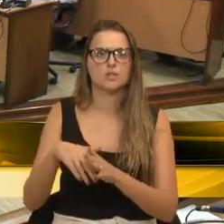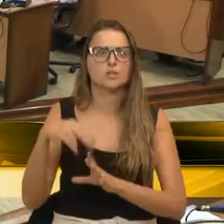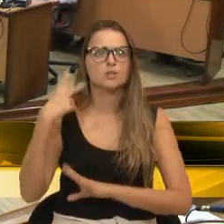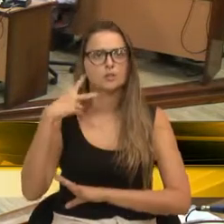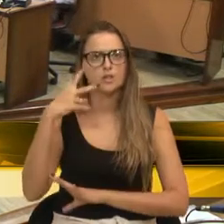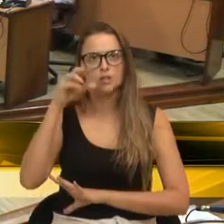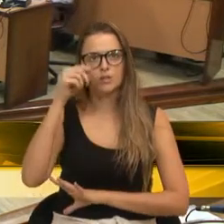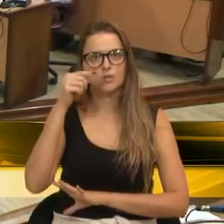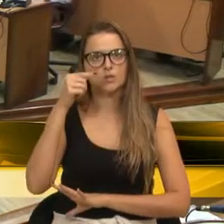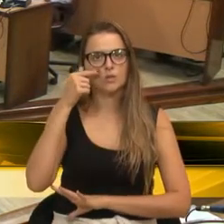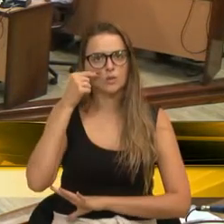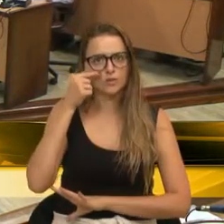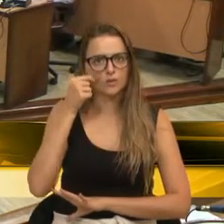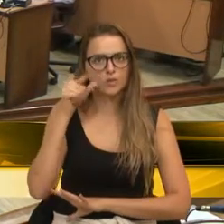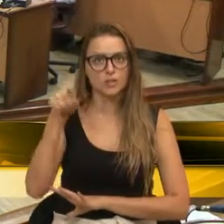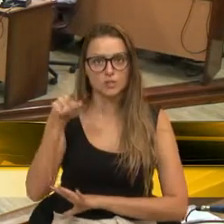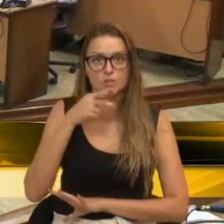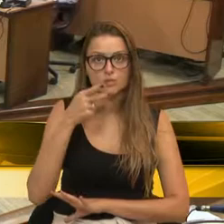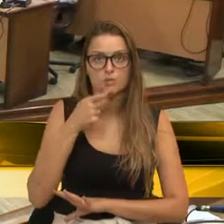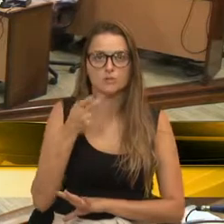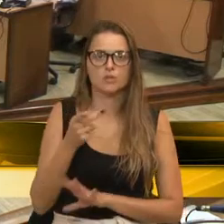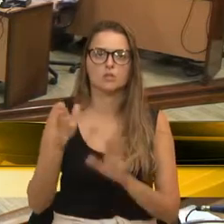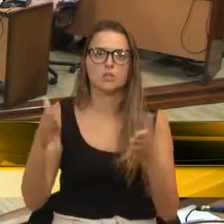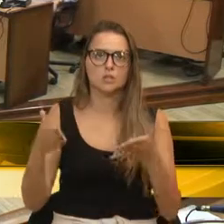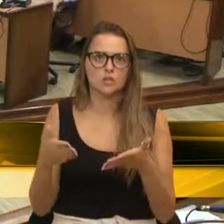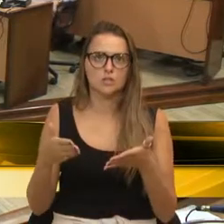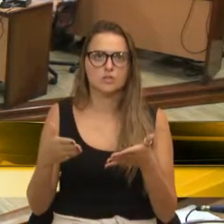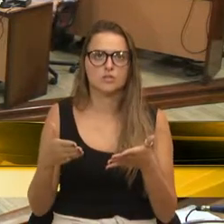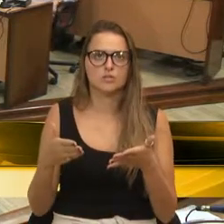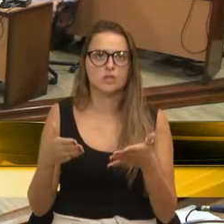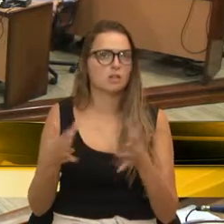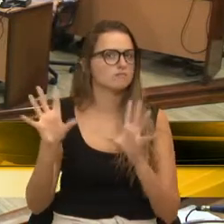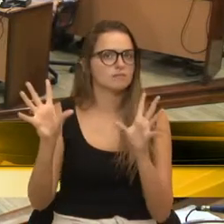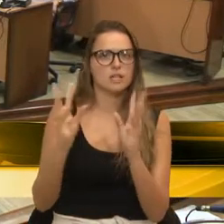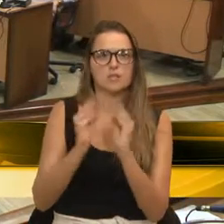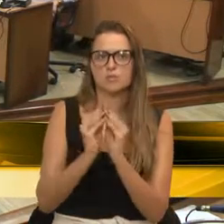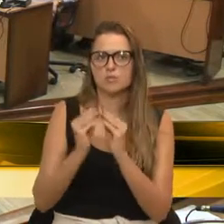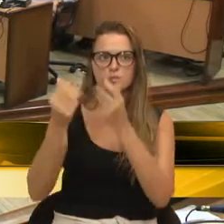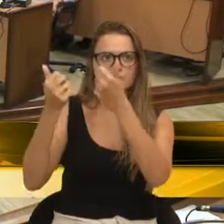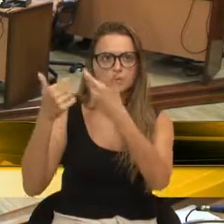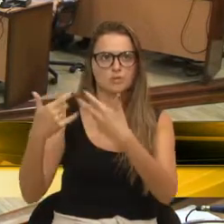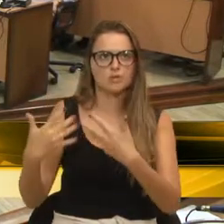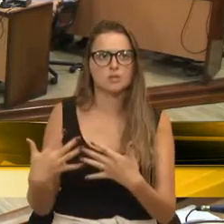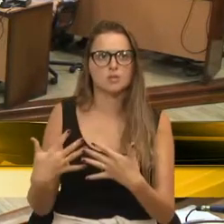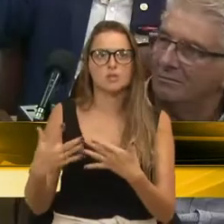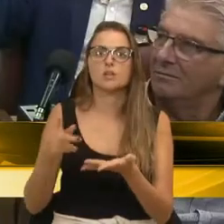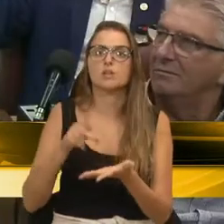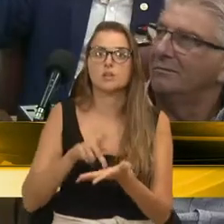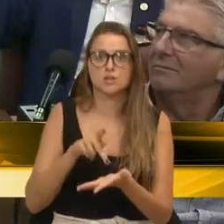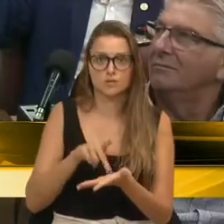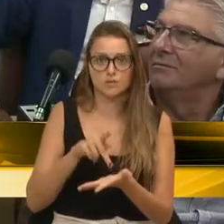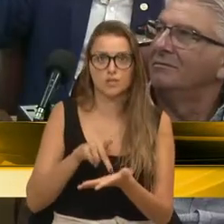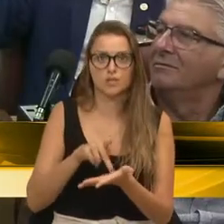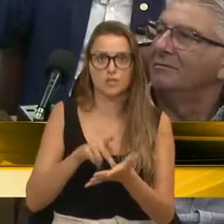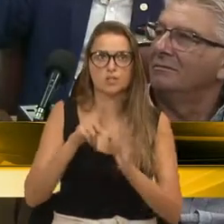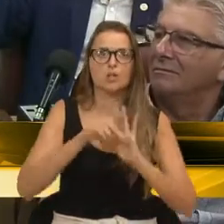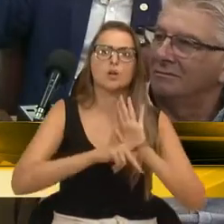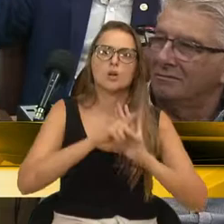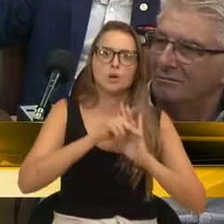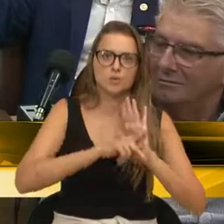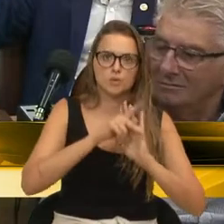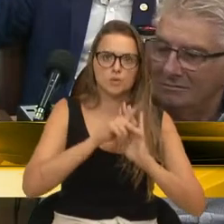Eloy Friço relatou, já foi algo sucinto e esplanou, que realmente esse projeto vem